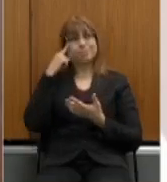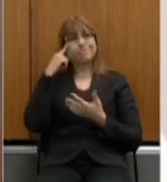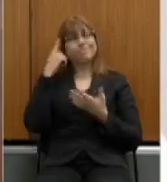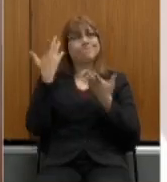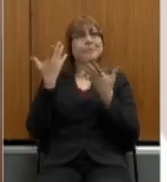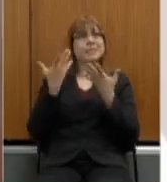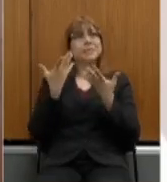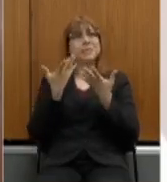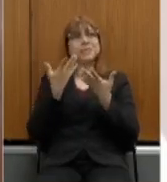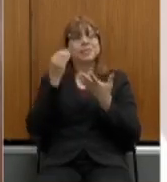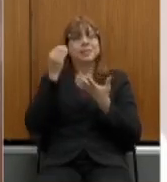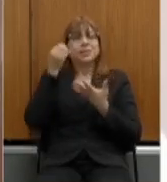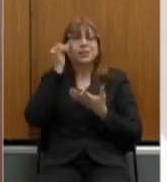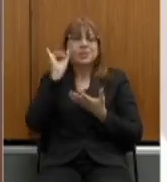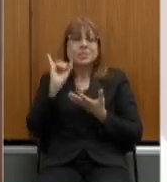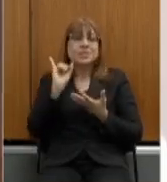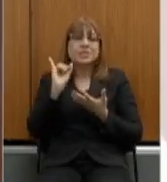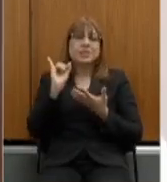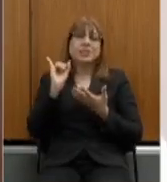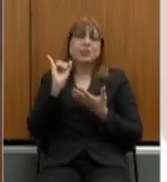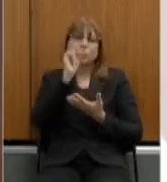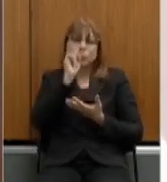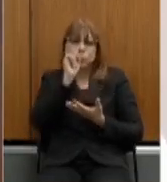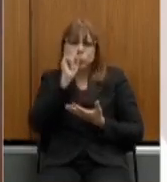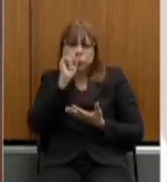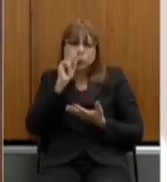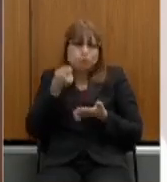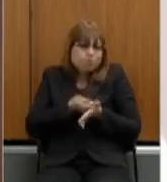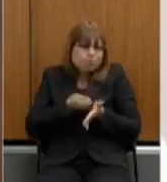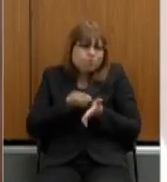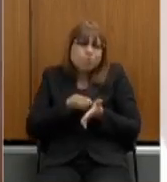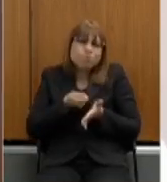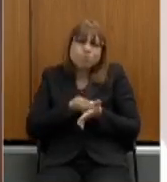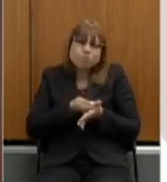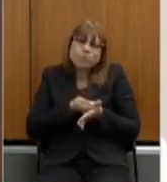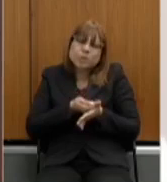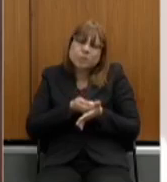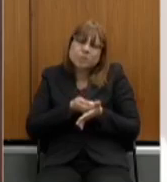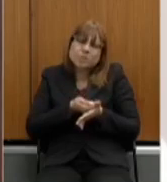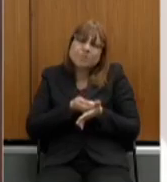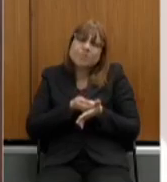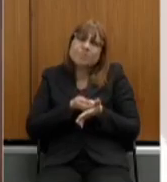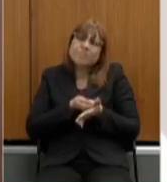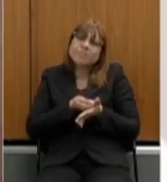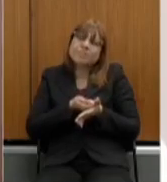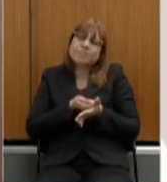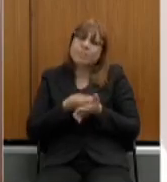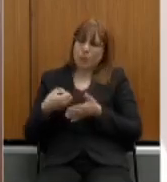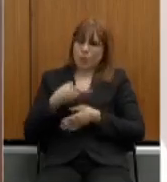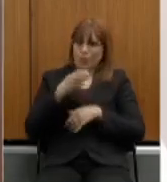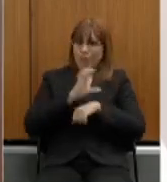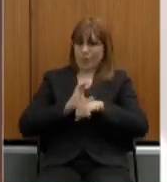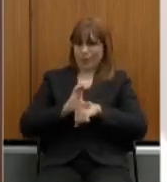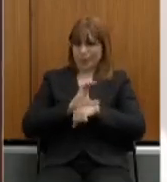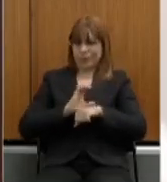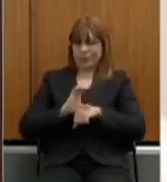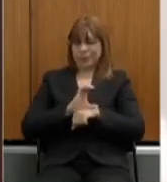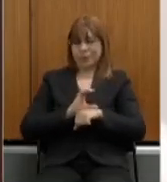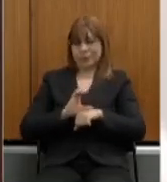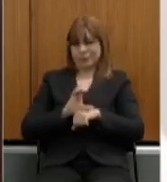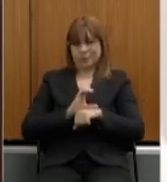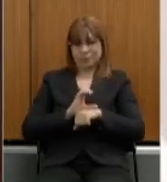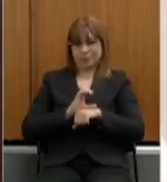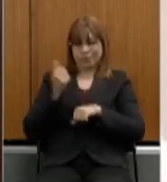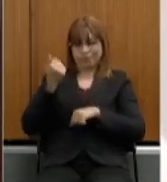colocar exigências mais rígidas na nova Constituição do que já